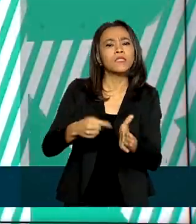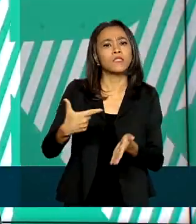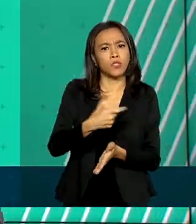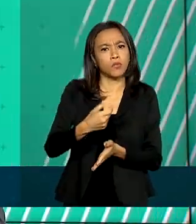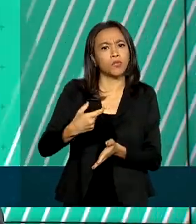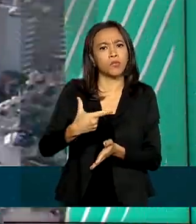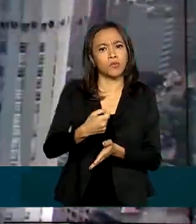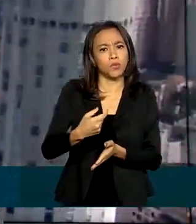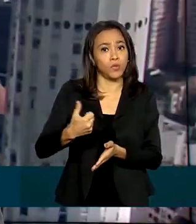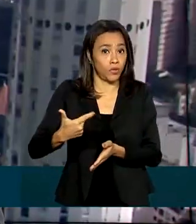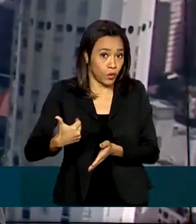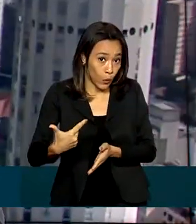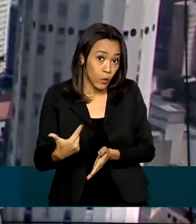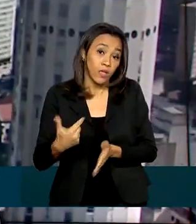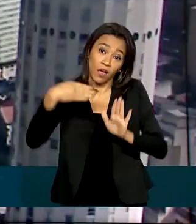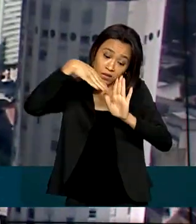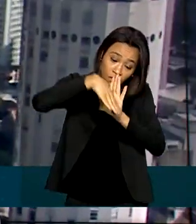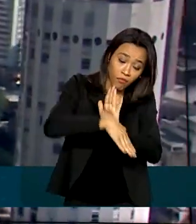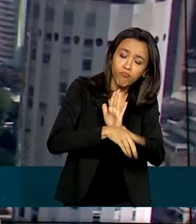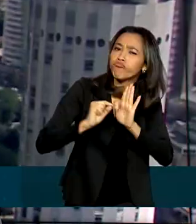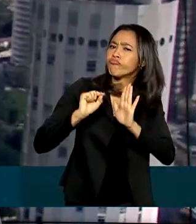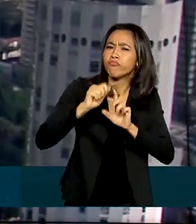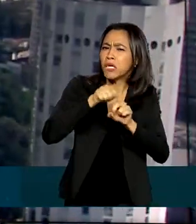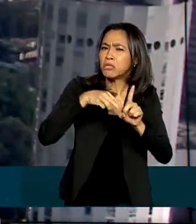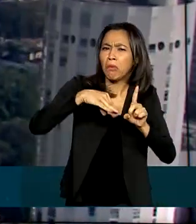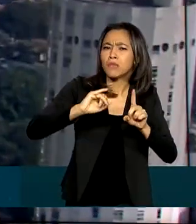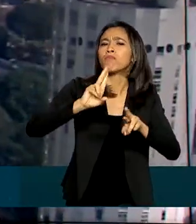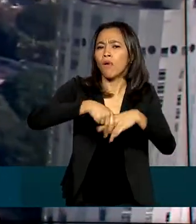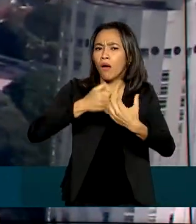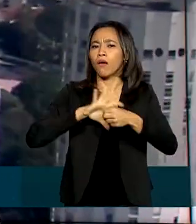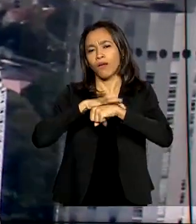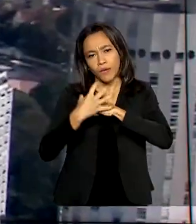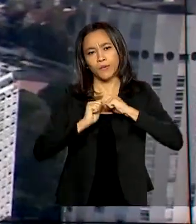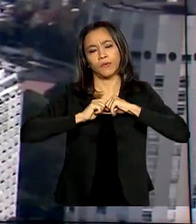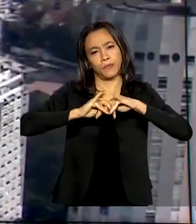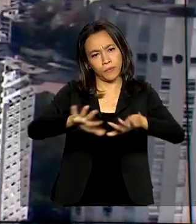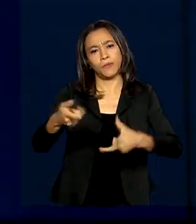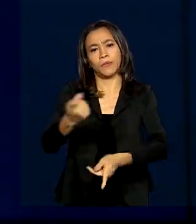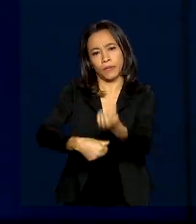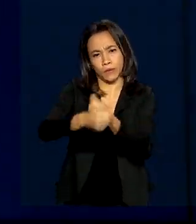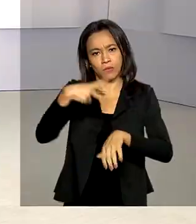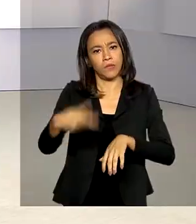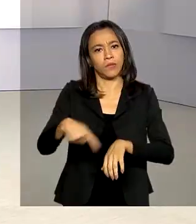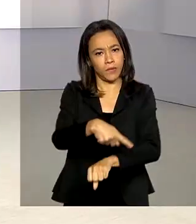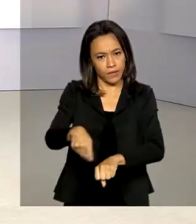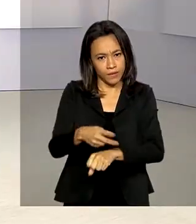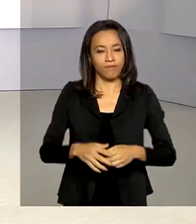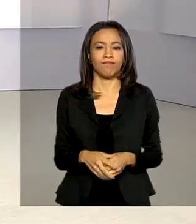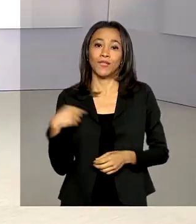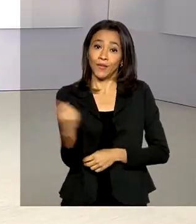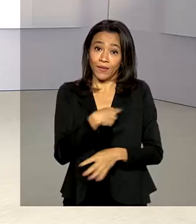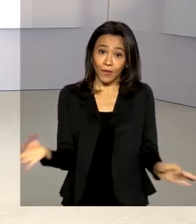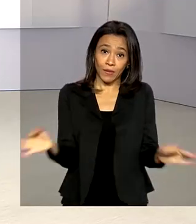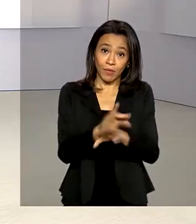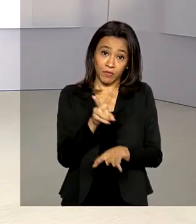IBGE, parte da queda em março se deve aos efeitos da pandemia do coronavírus na economia do país. A gente fica